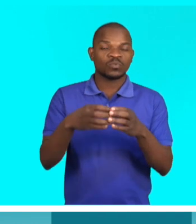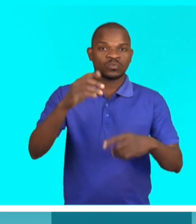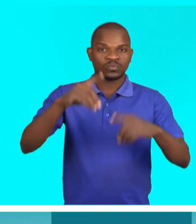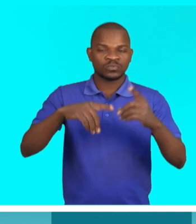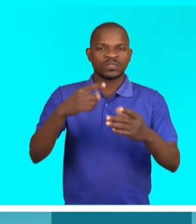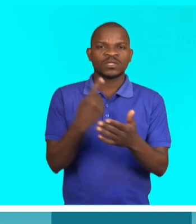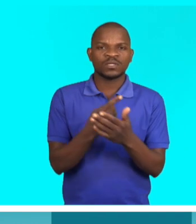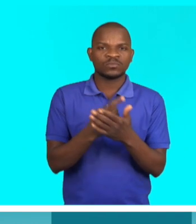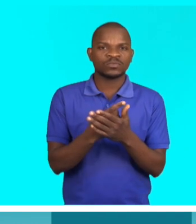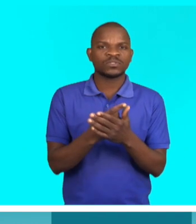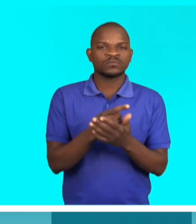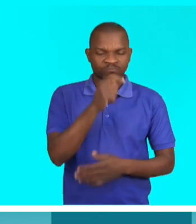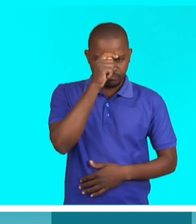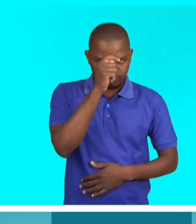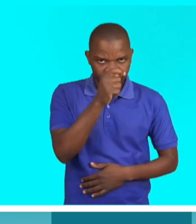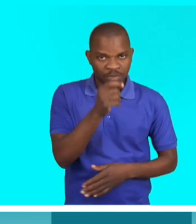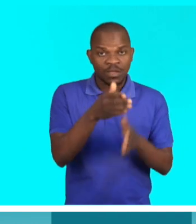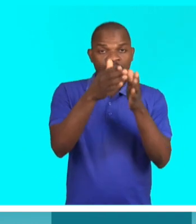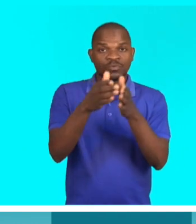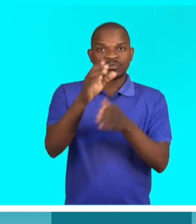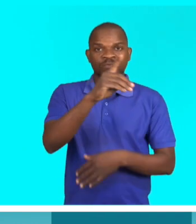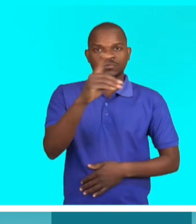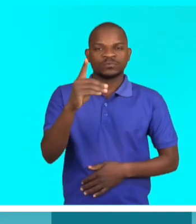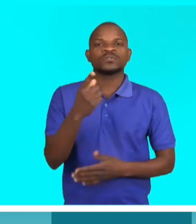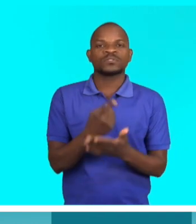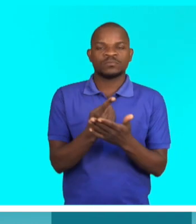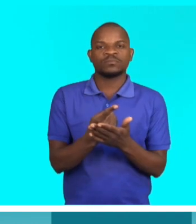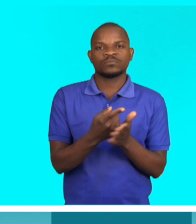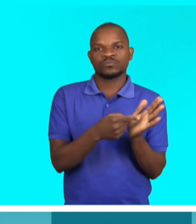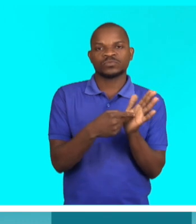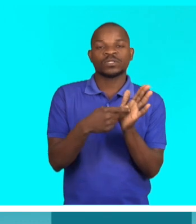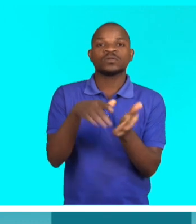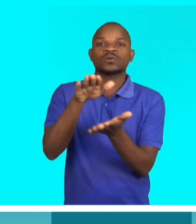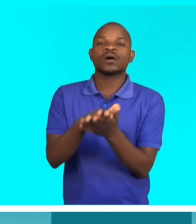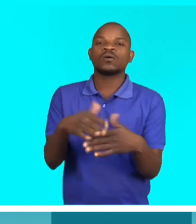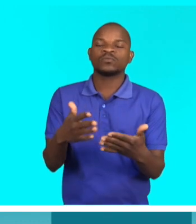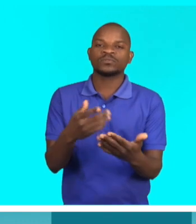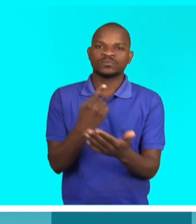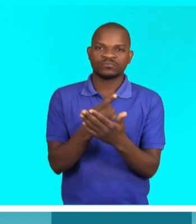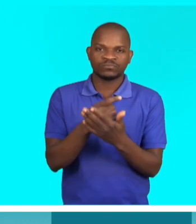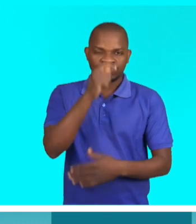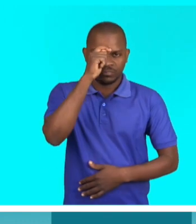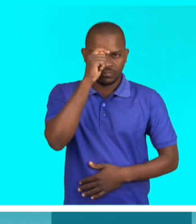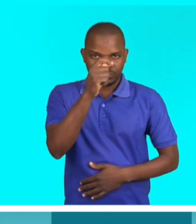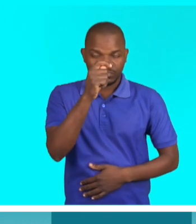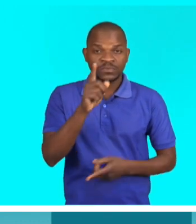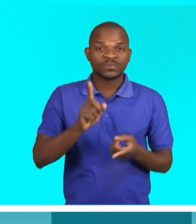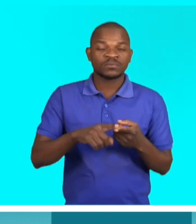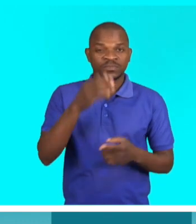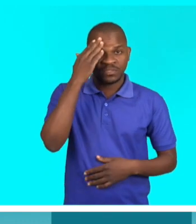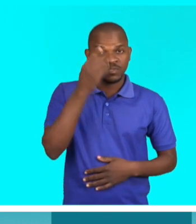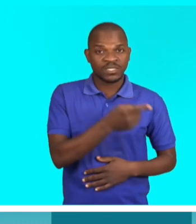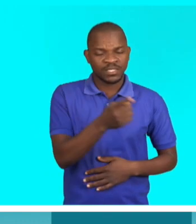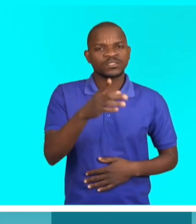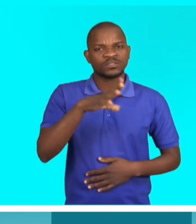eleitorais que eles reconhecem as pessoas com deficiência e colocam elas no seu devido lugar. Que é respeitar elas e